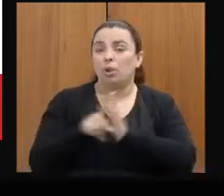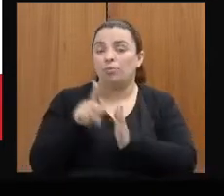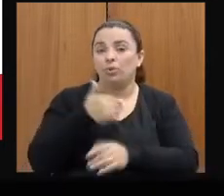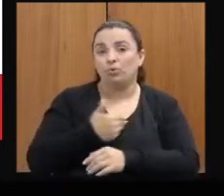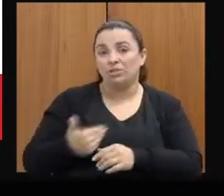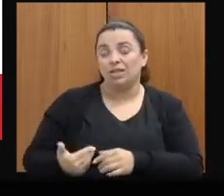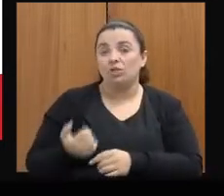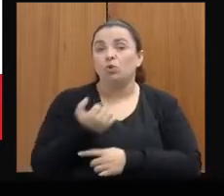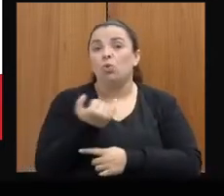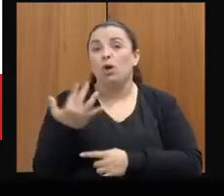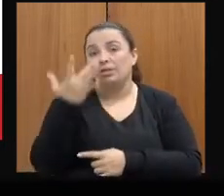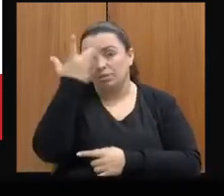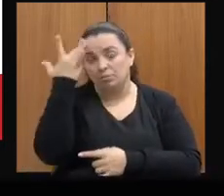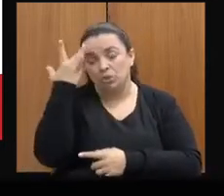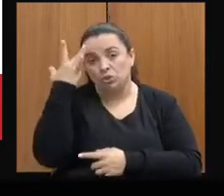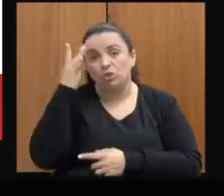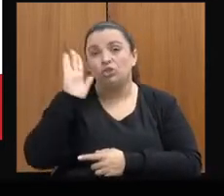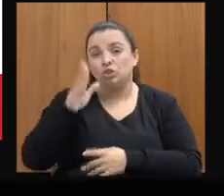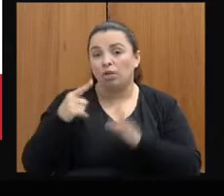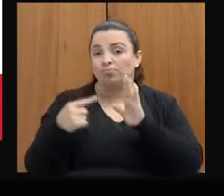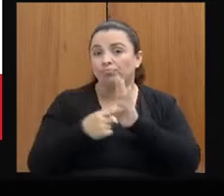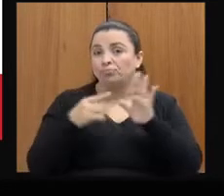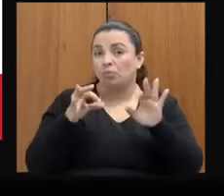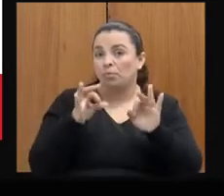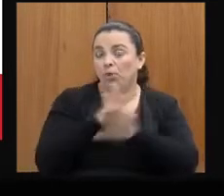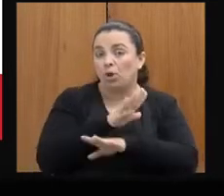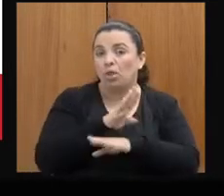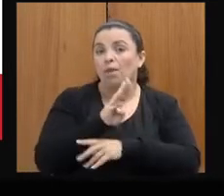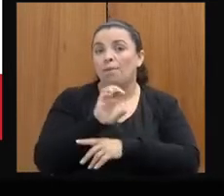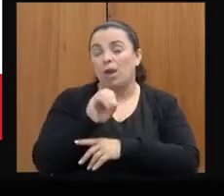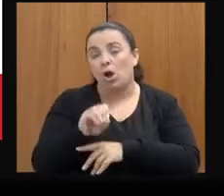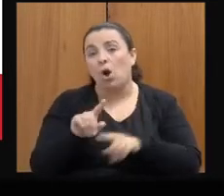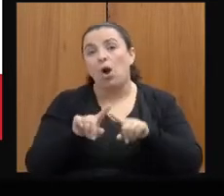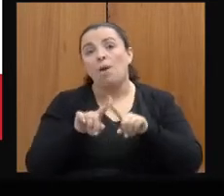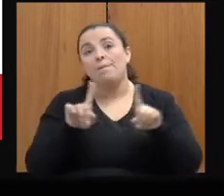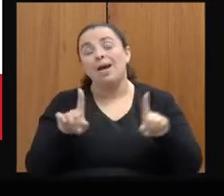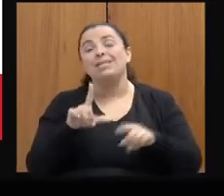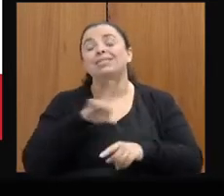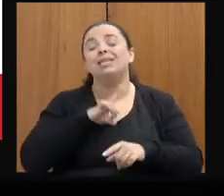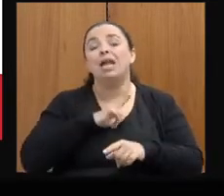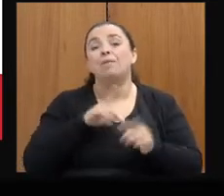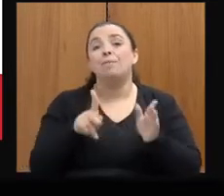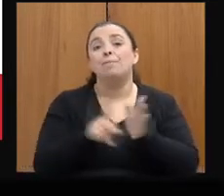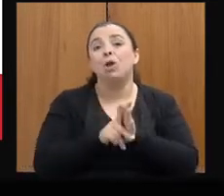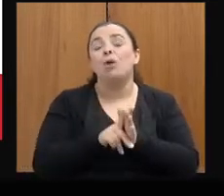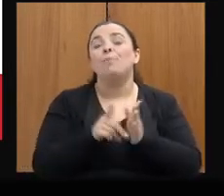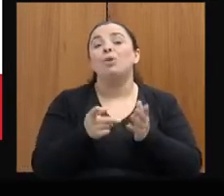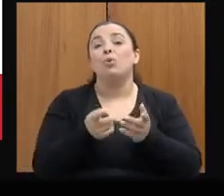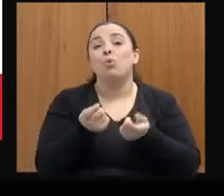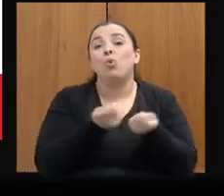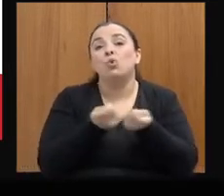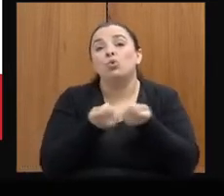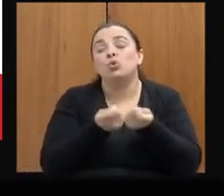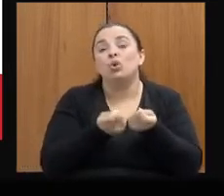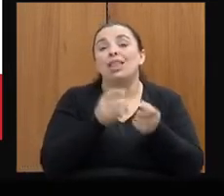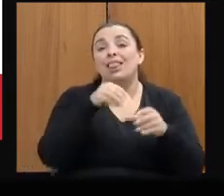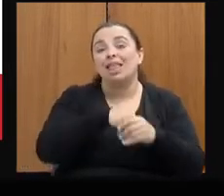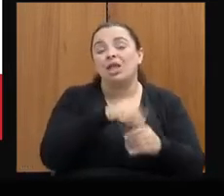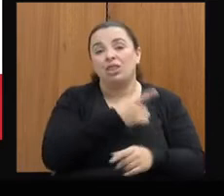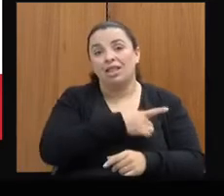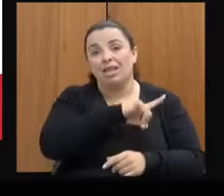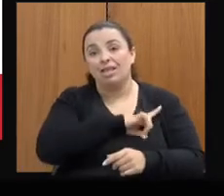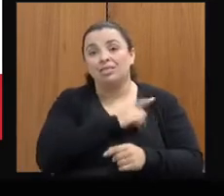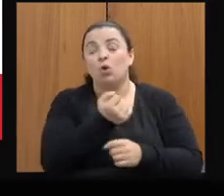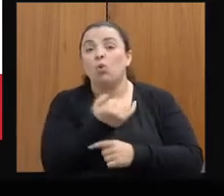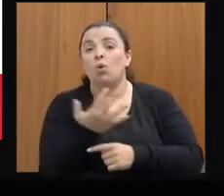uma estatística da delegacia, que daqui a pouco eu mostro ela. Então, eu tenho hoje um controle de todas as mulheres que passam pelo nosso acolhimento e o que